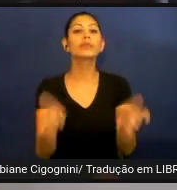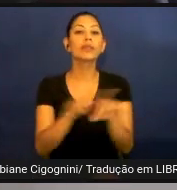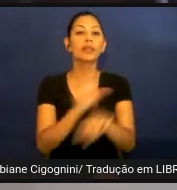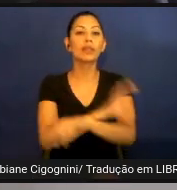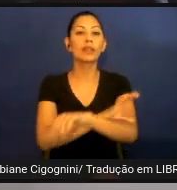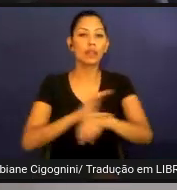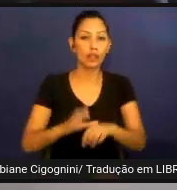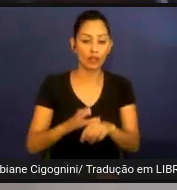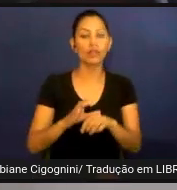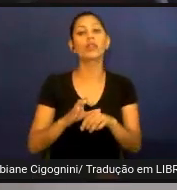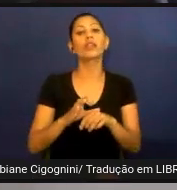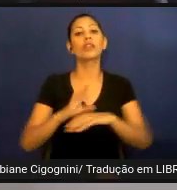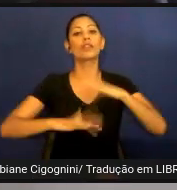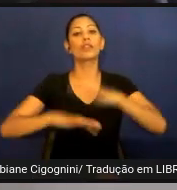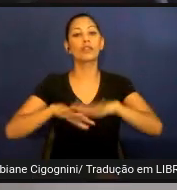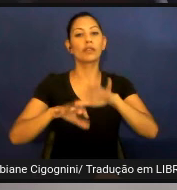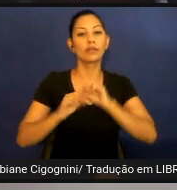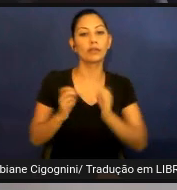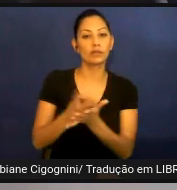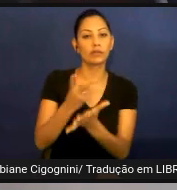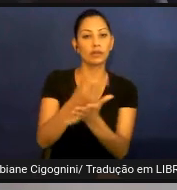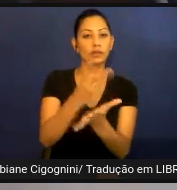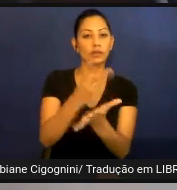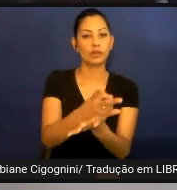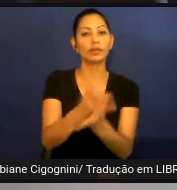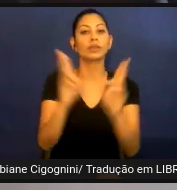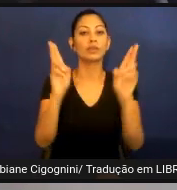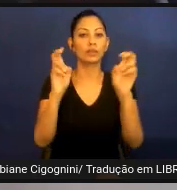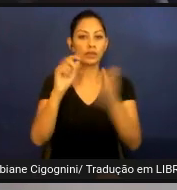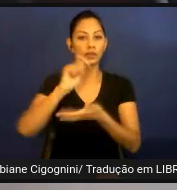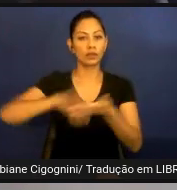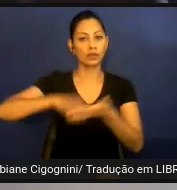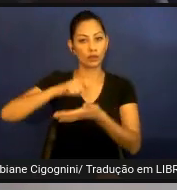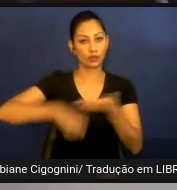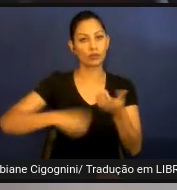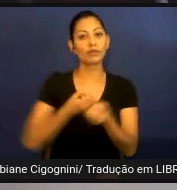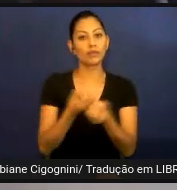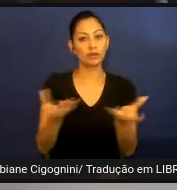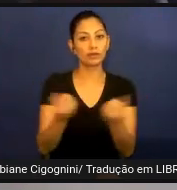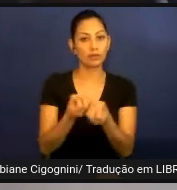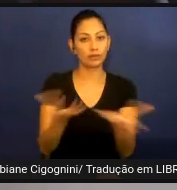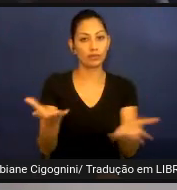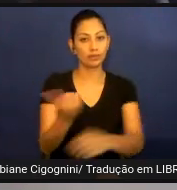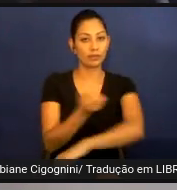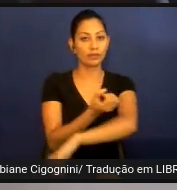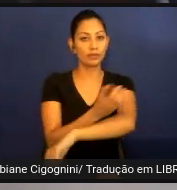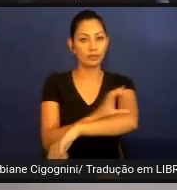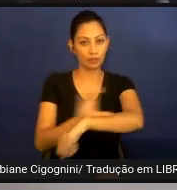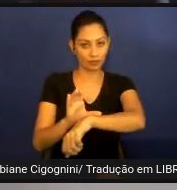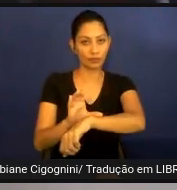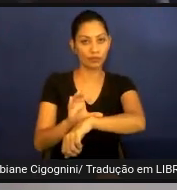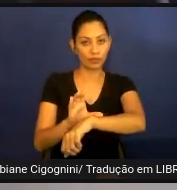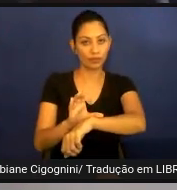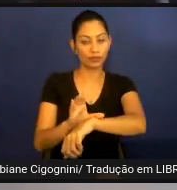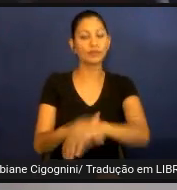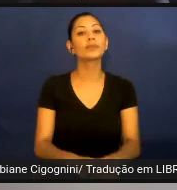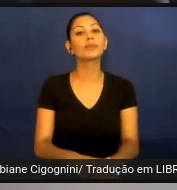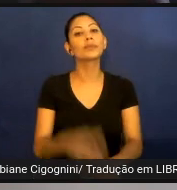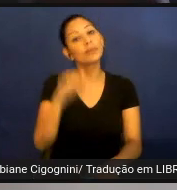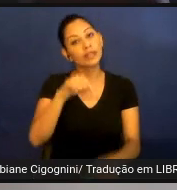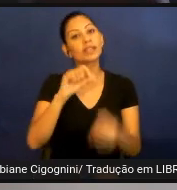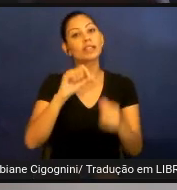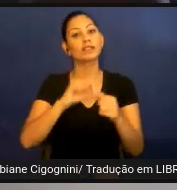informática também planejada e ministrada pelos autores este curso será feito na na da